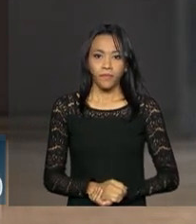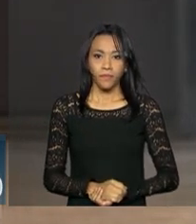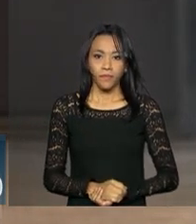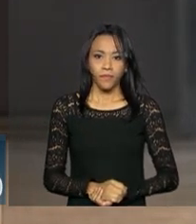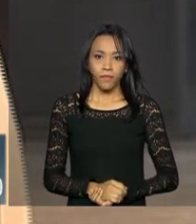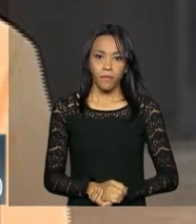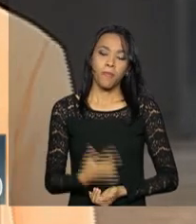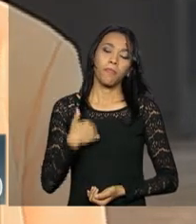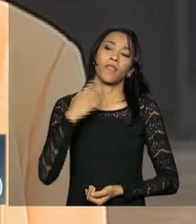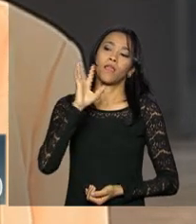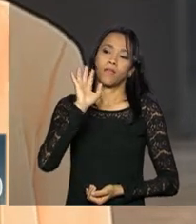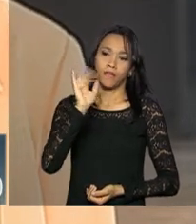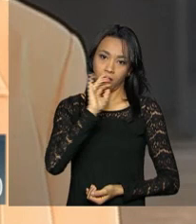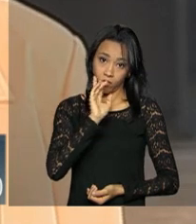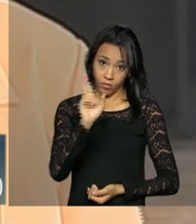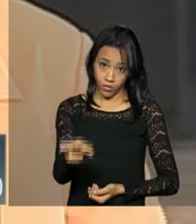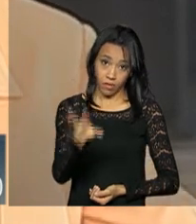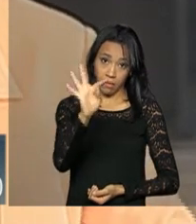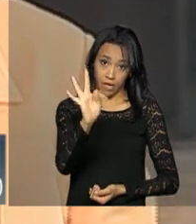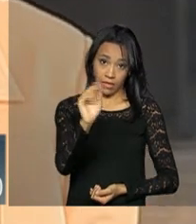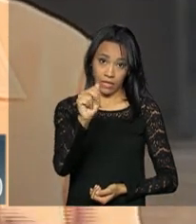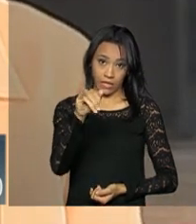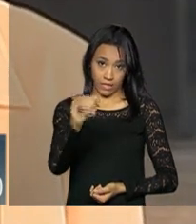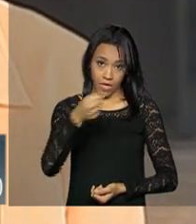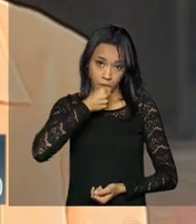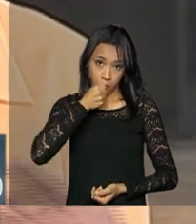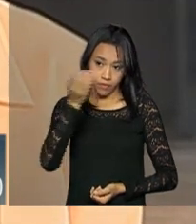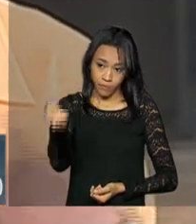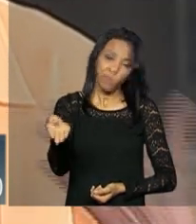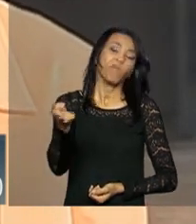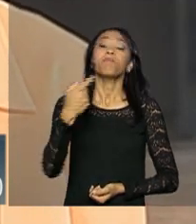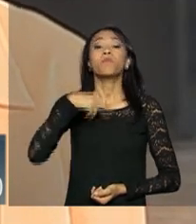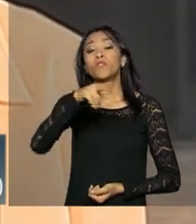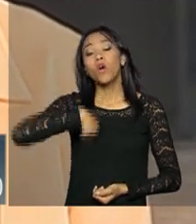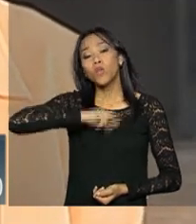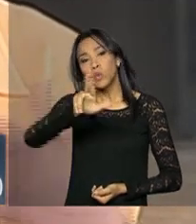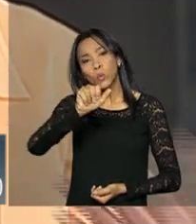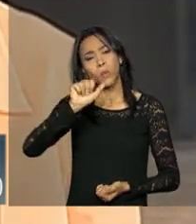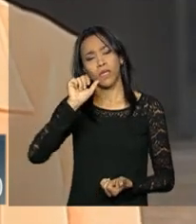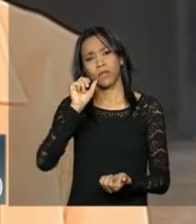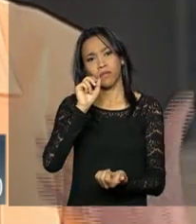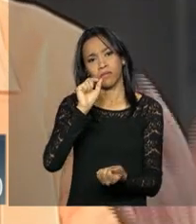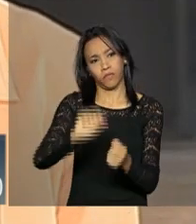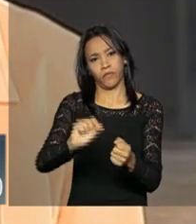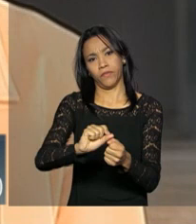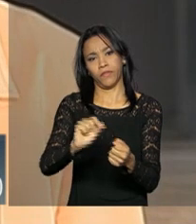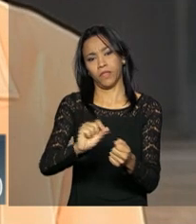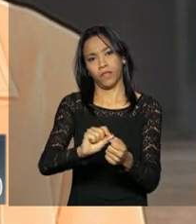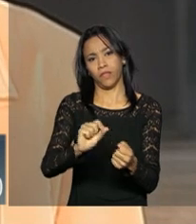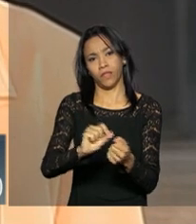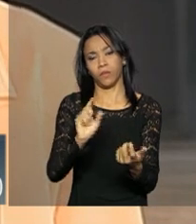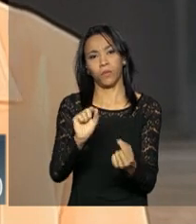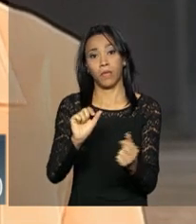Ô, Tânia, veja bem, durante um tempo nós nunca fazemos mudanças, nunca foi feito, não era prática